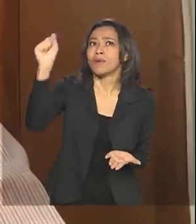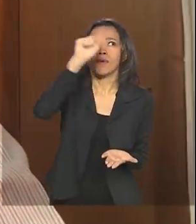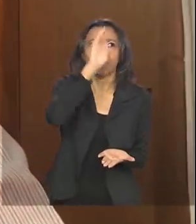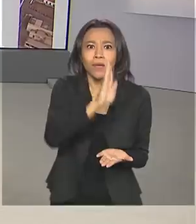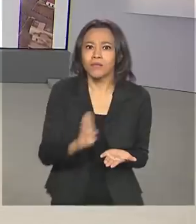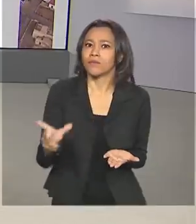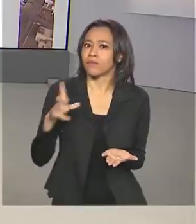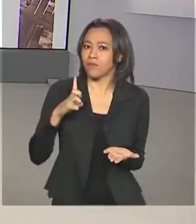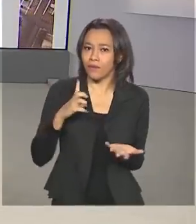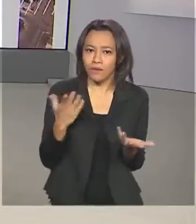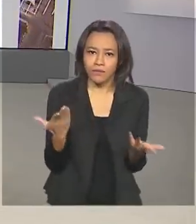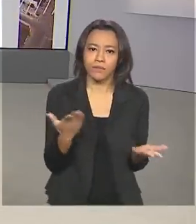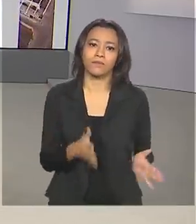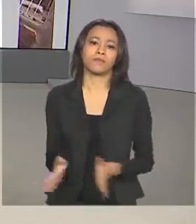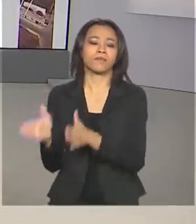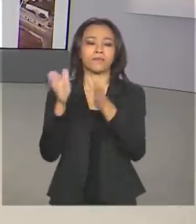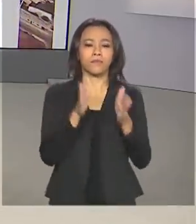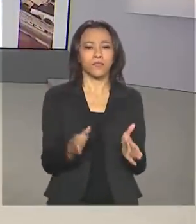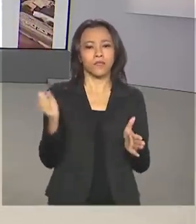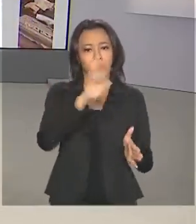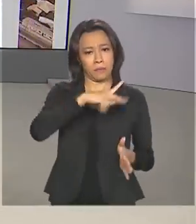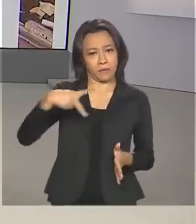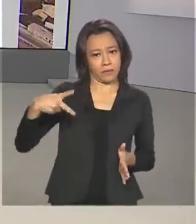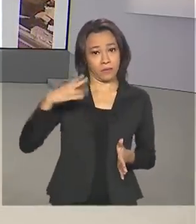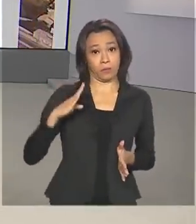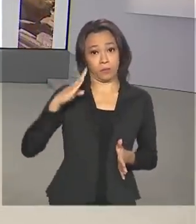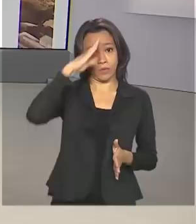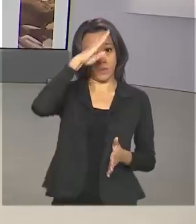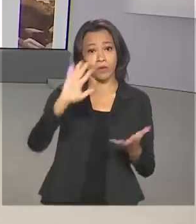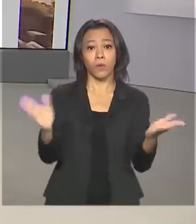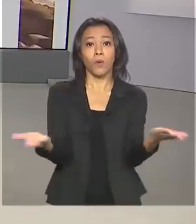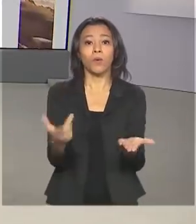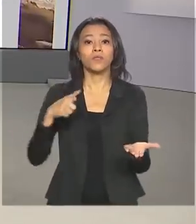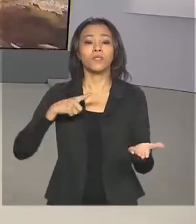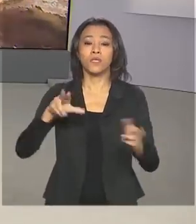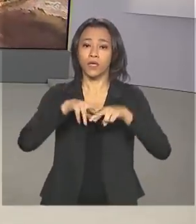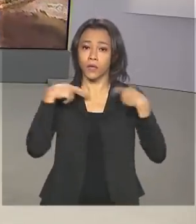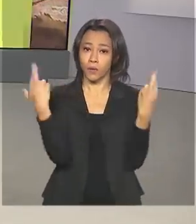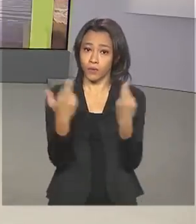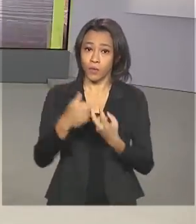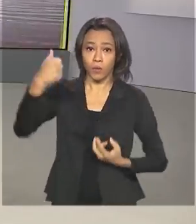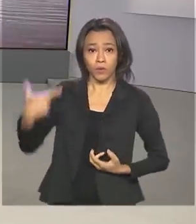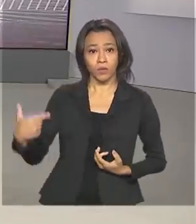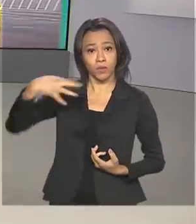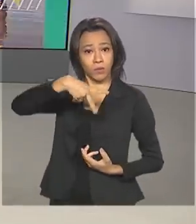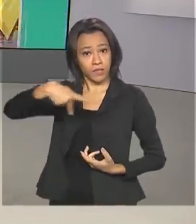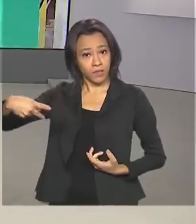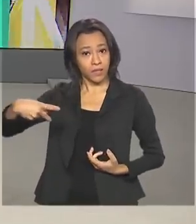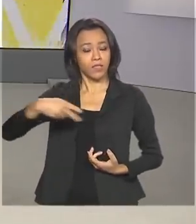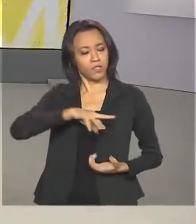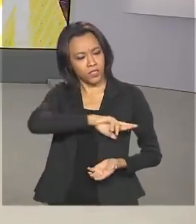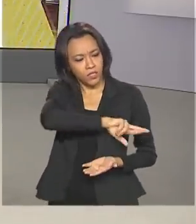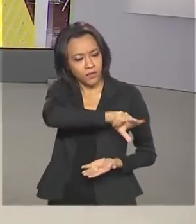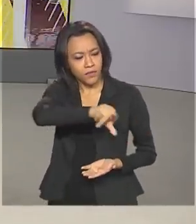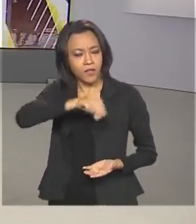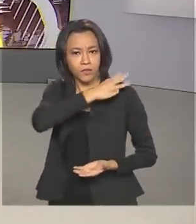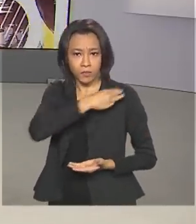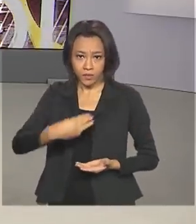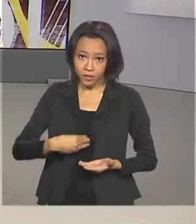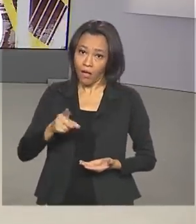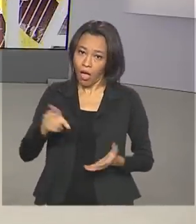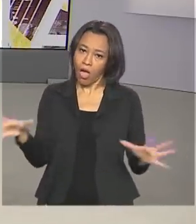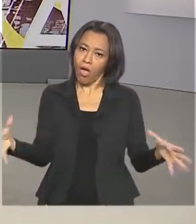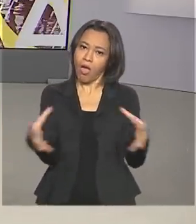brasileiros. O presidente Jair Bolsonaro tem reunião hoje com vice-presidente e ministros. É o Conselho de Governo.